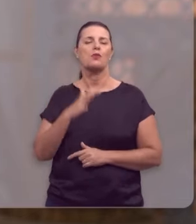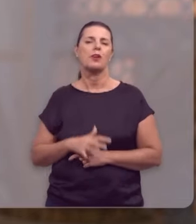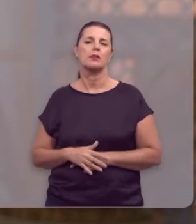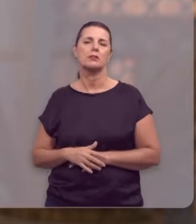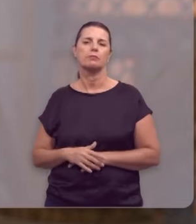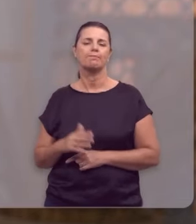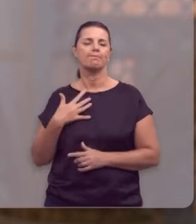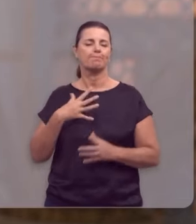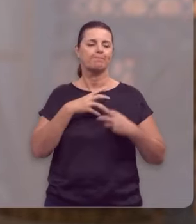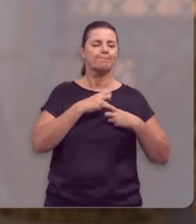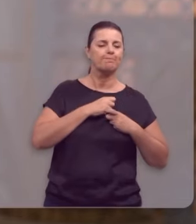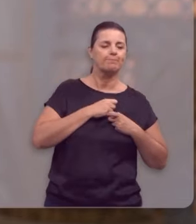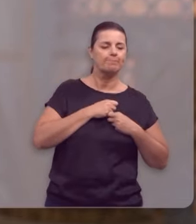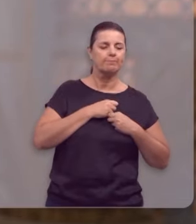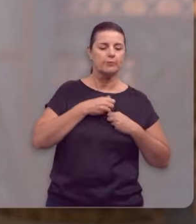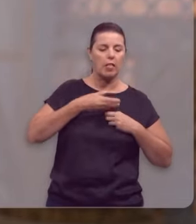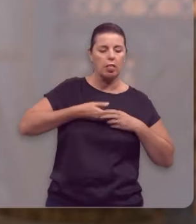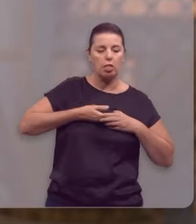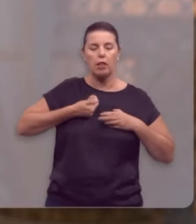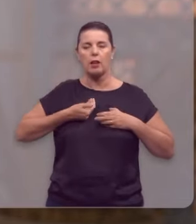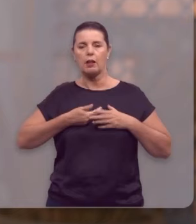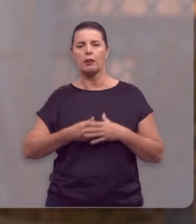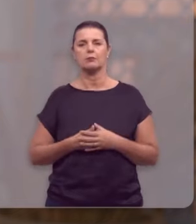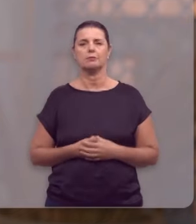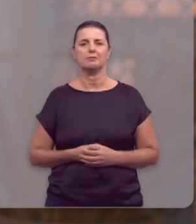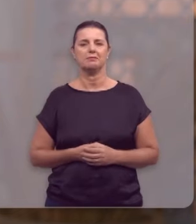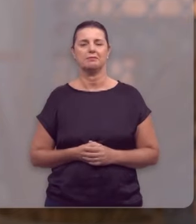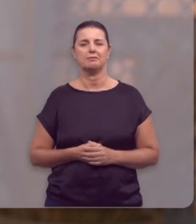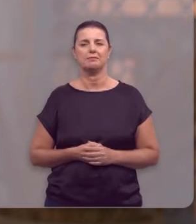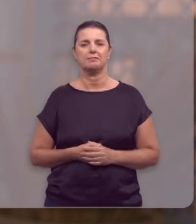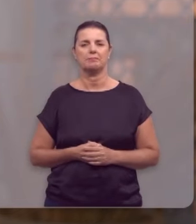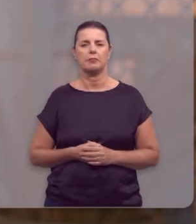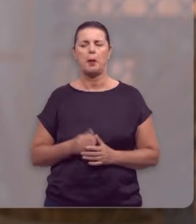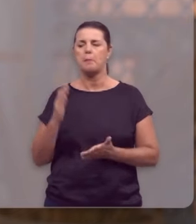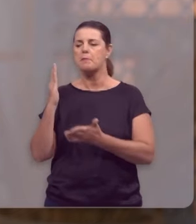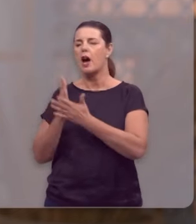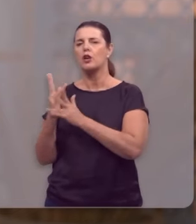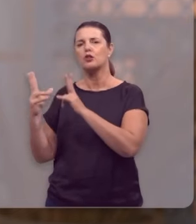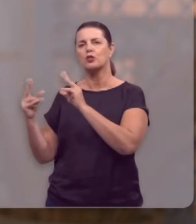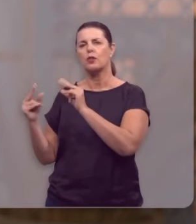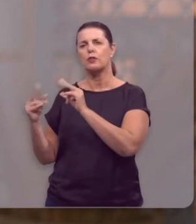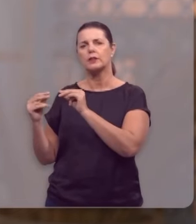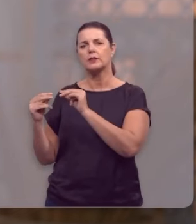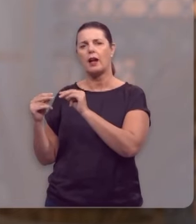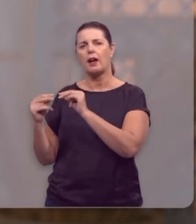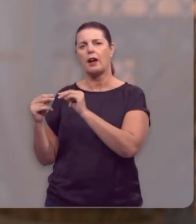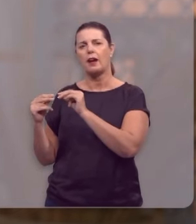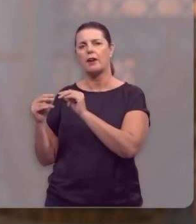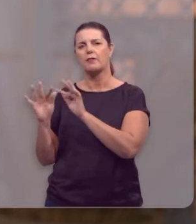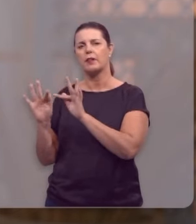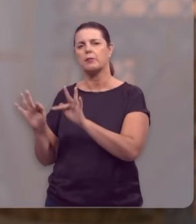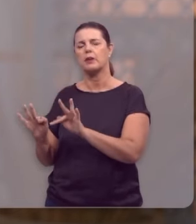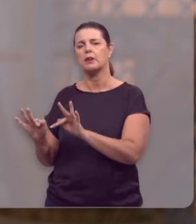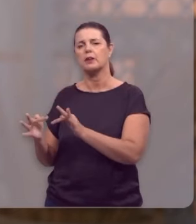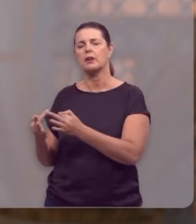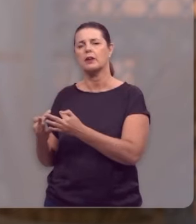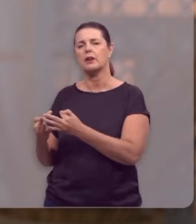Tem umas mágoas que ainda estão lá no coração. Parou de conversar com alguém da família ou do trabalho.